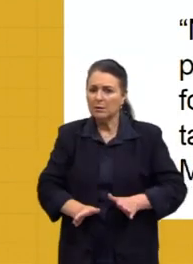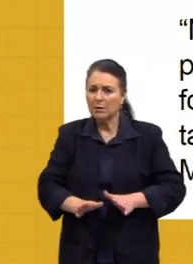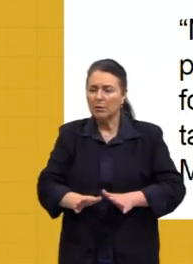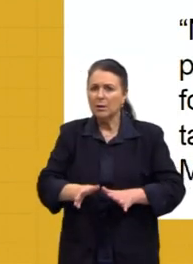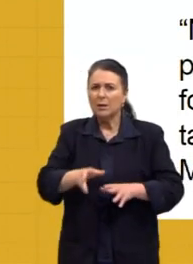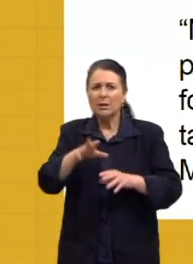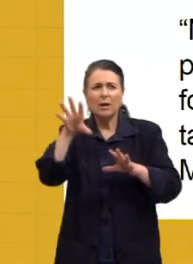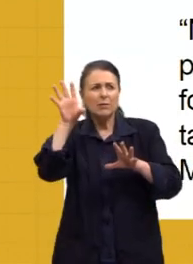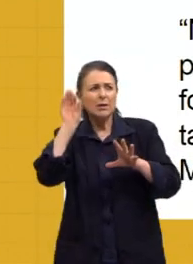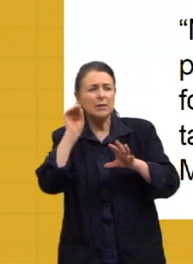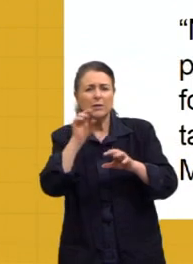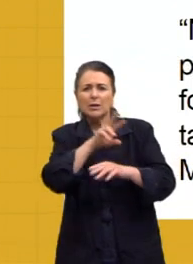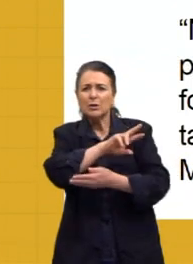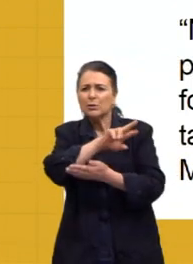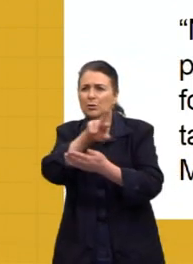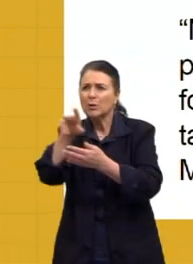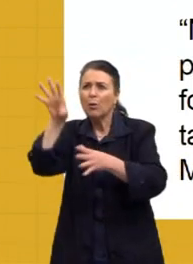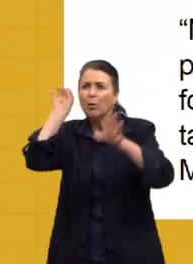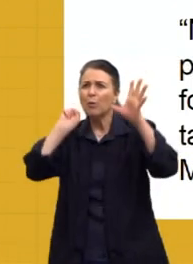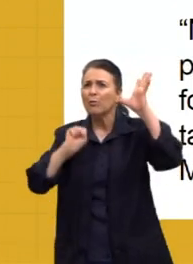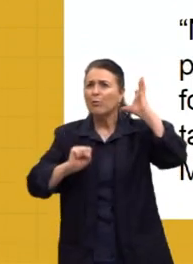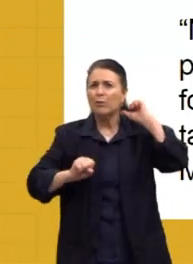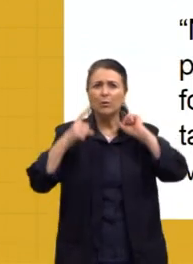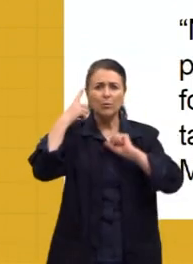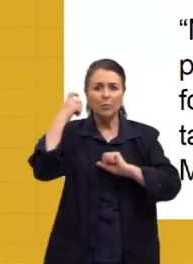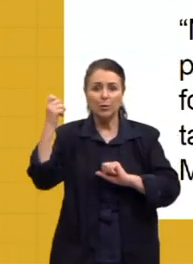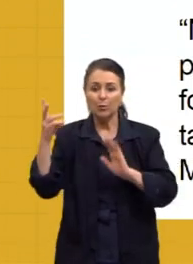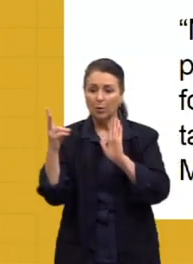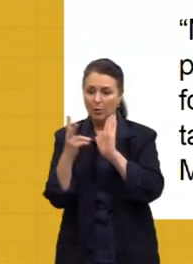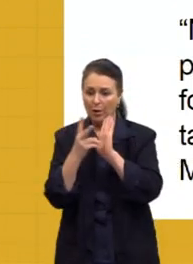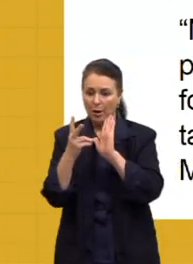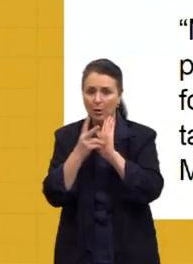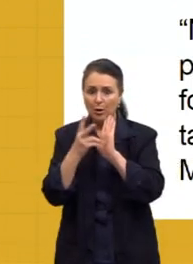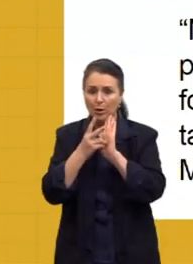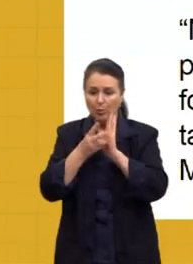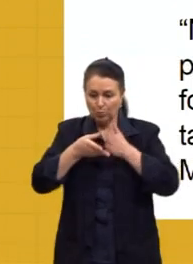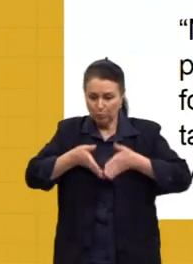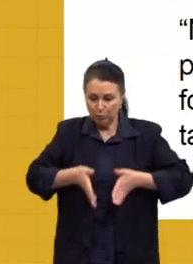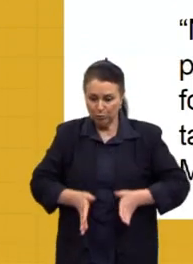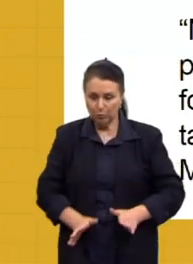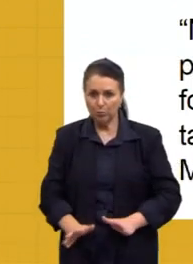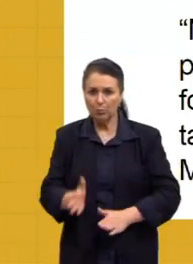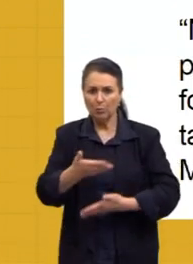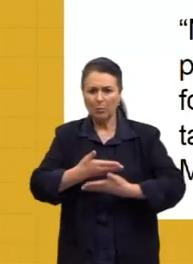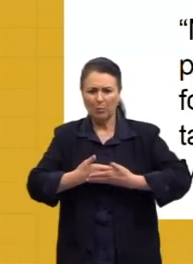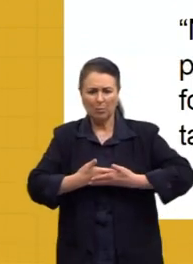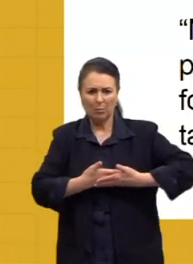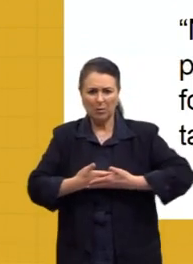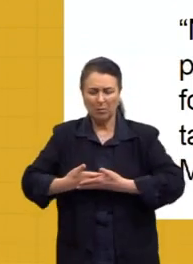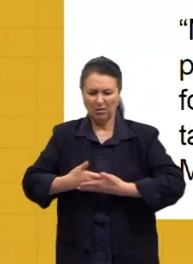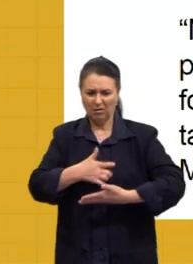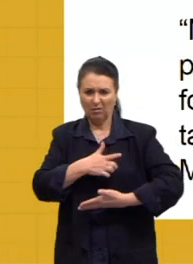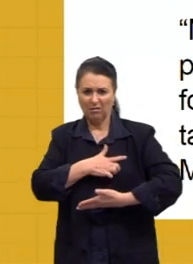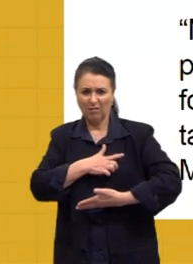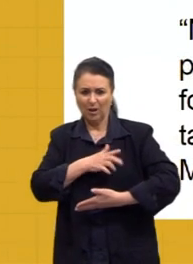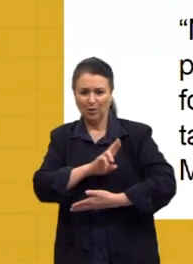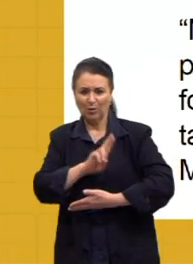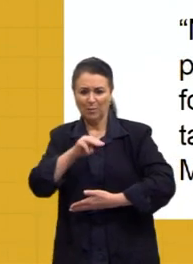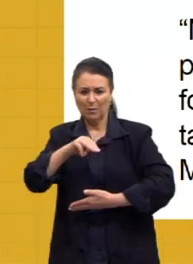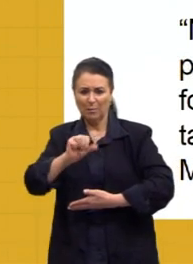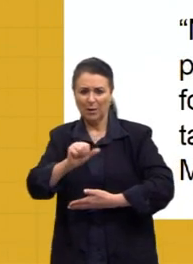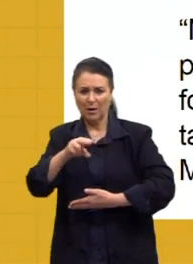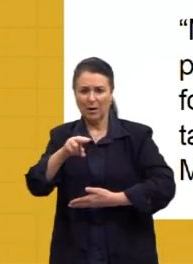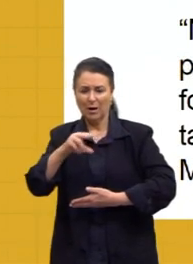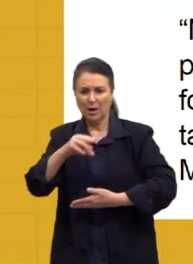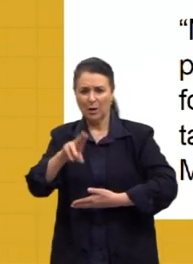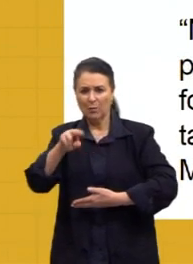murmurejo da Uraria Quera, que a índia tapaiu, mas pariu uma criança feia. E essa criança é que chamaram de Macunaíma. Então, olha a